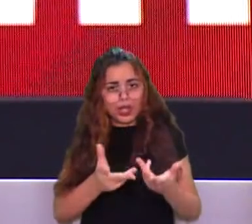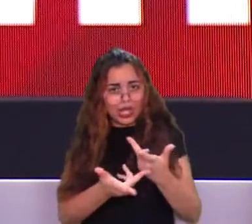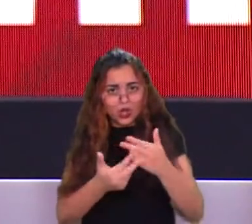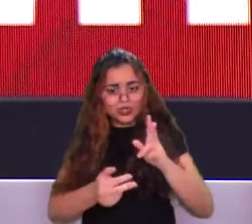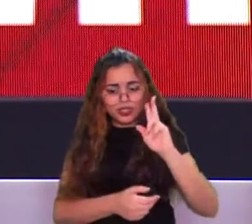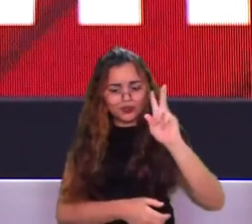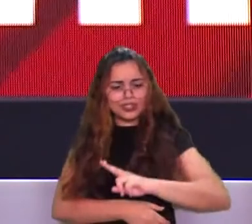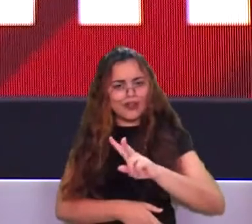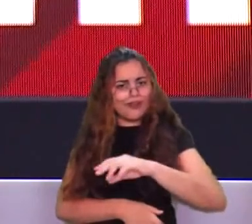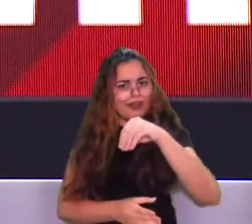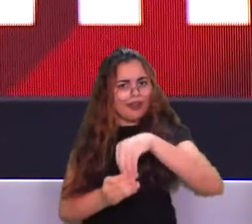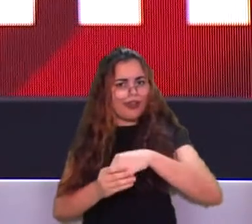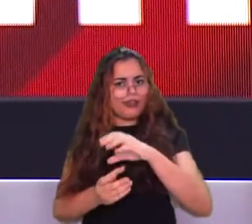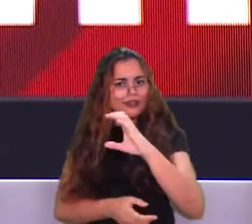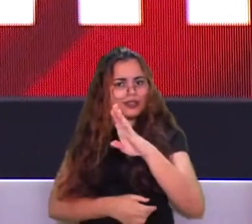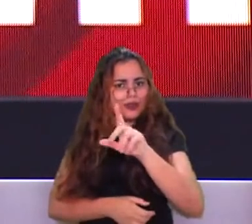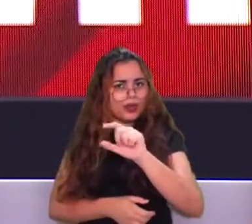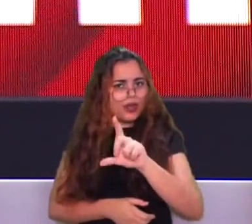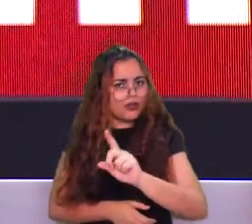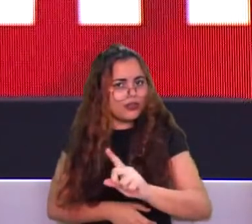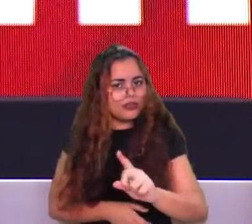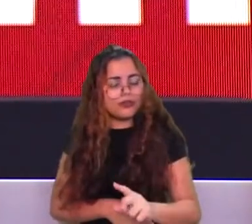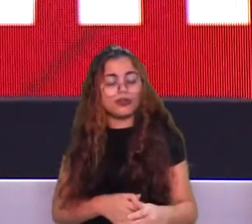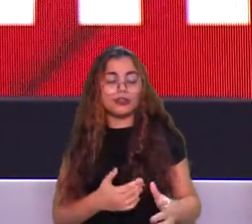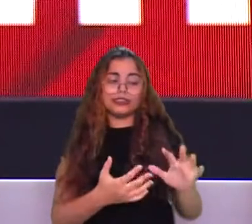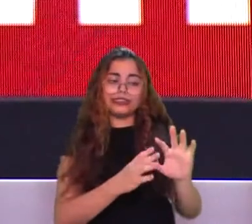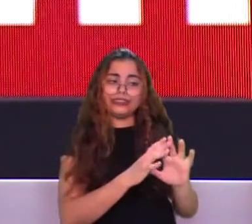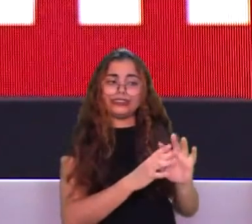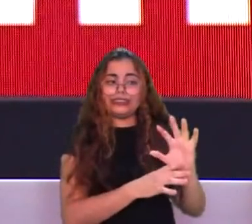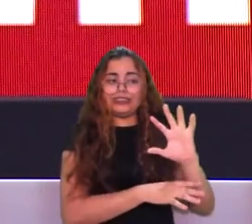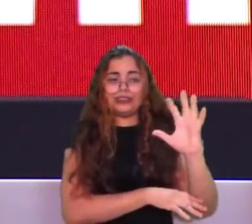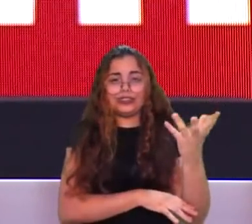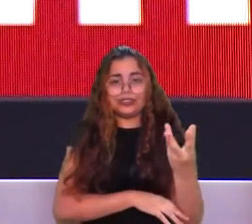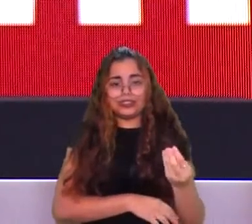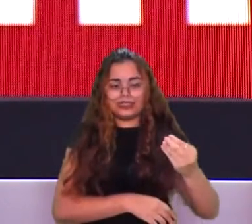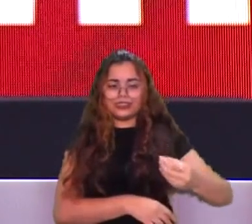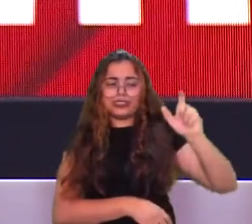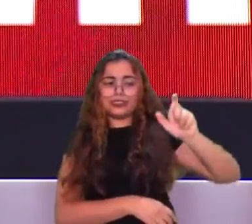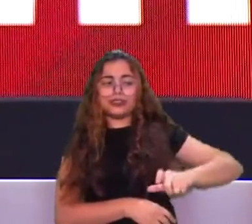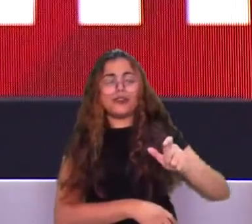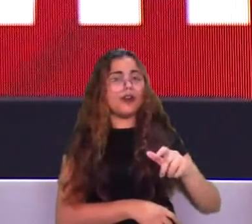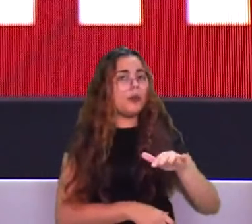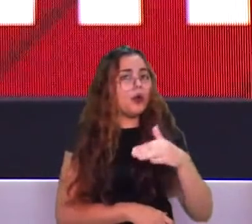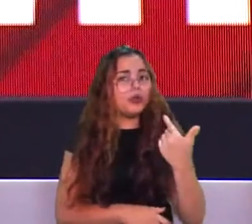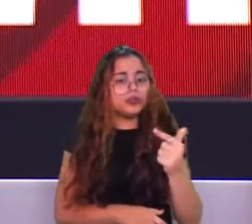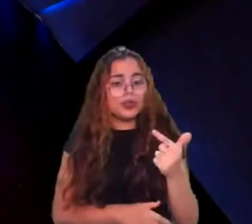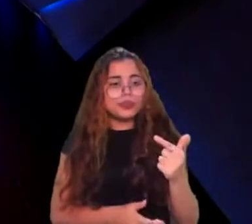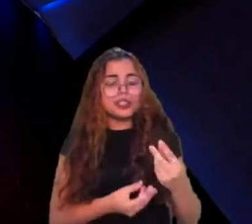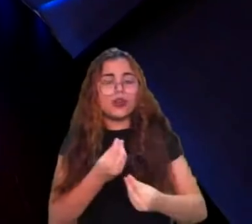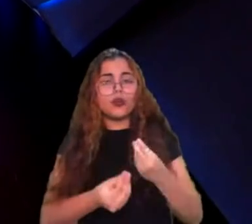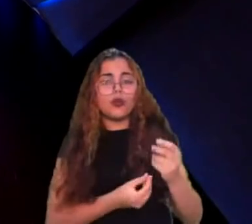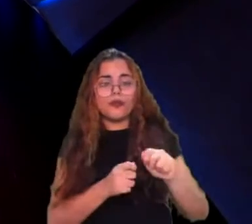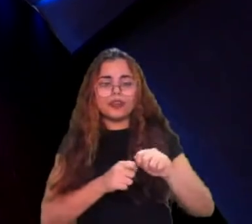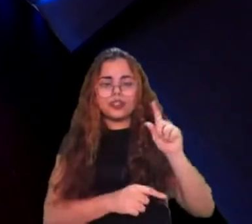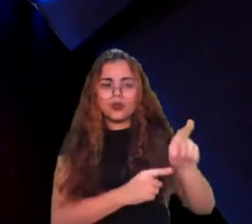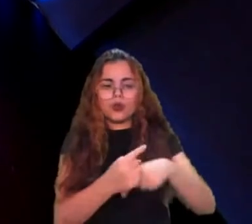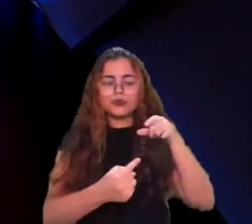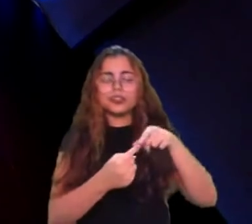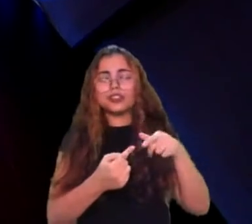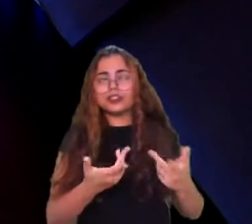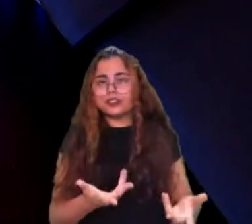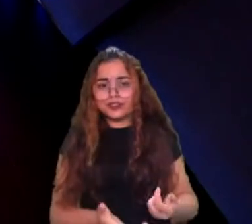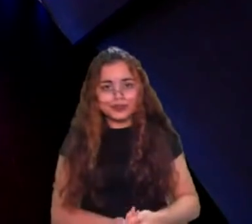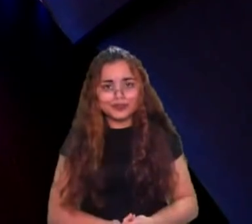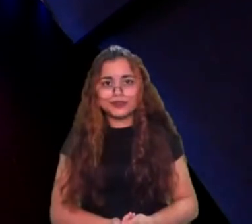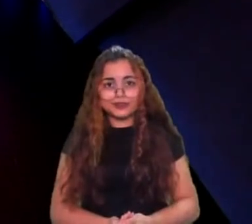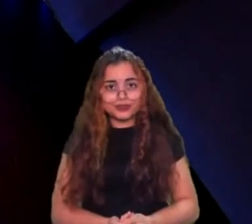morto, não tinha chance nenhuma de eles fazerem aquele objetivo naquele momento, não tinha motivo, cara, o cara tá ali, ele... E não,